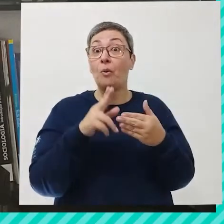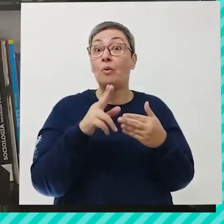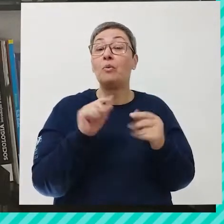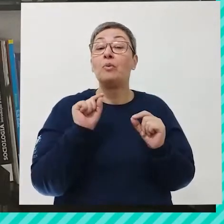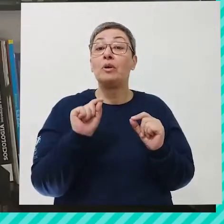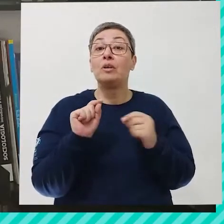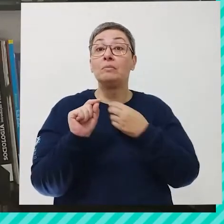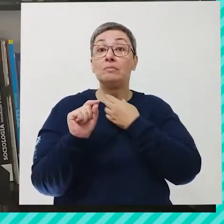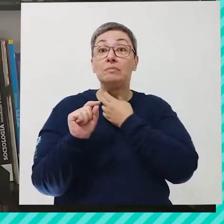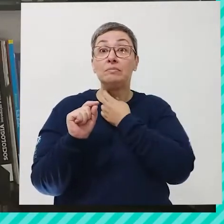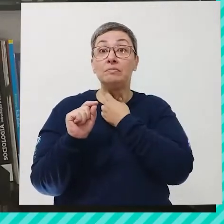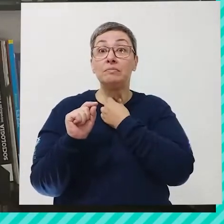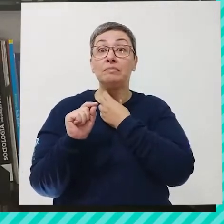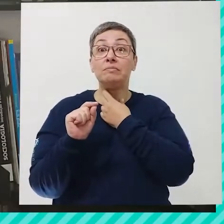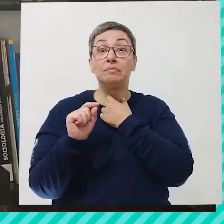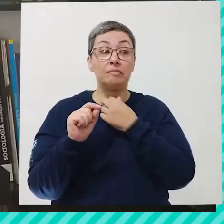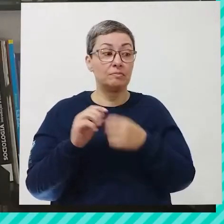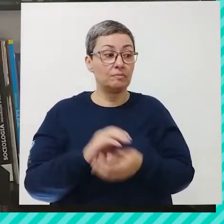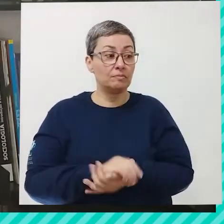é? Ó,